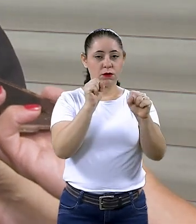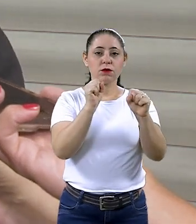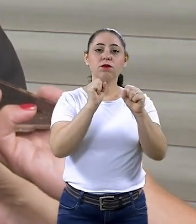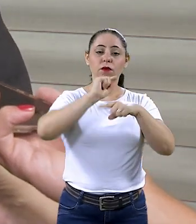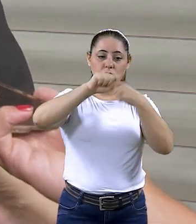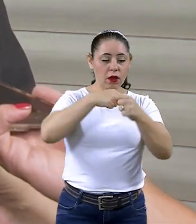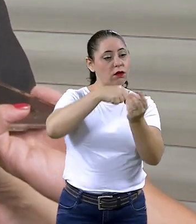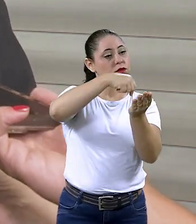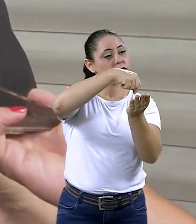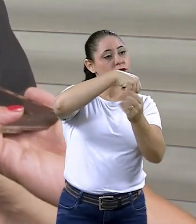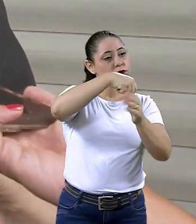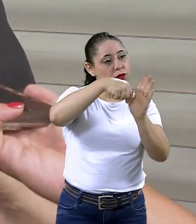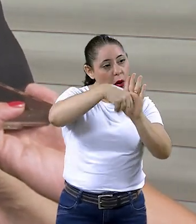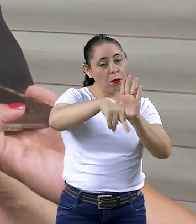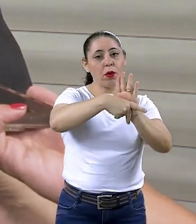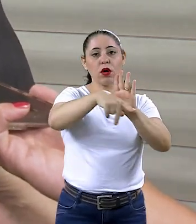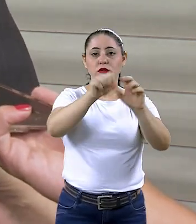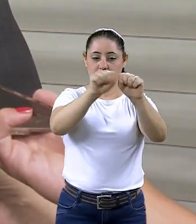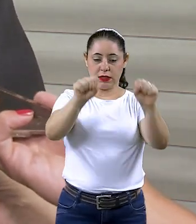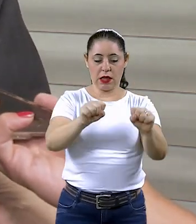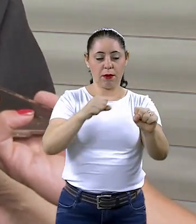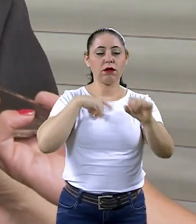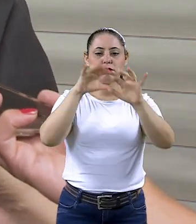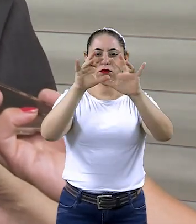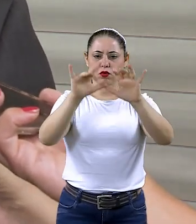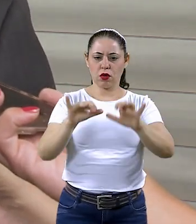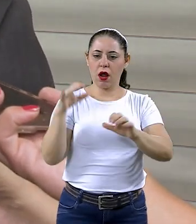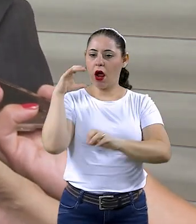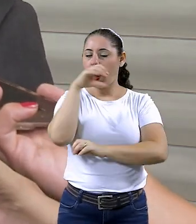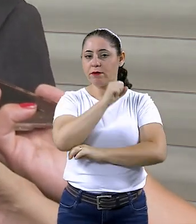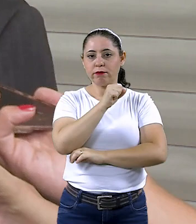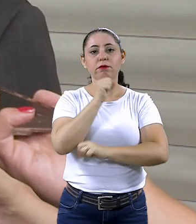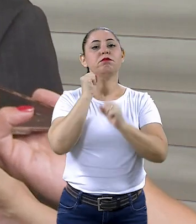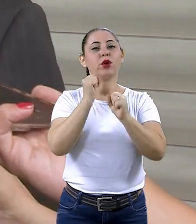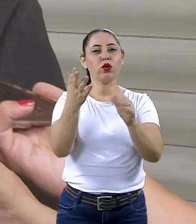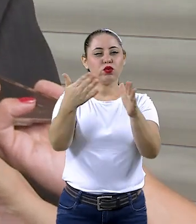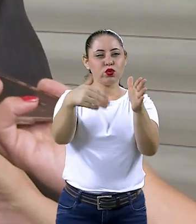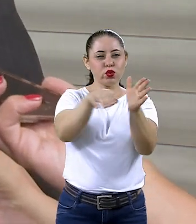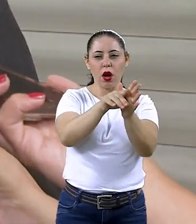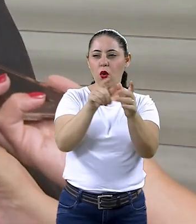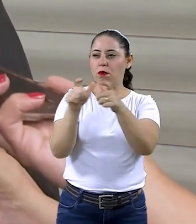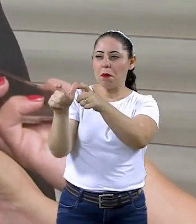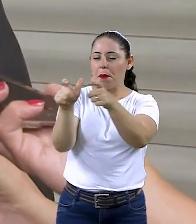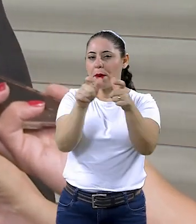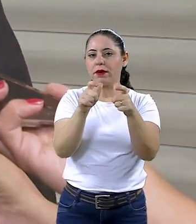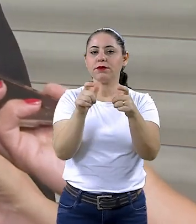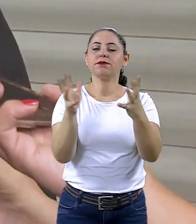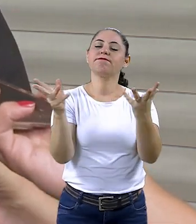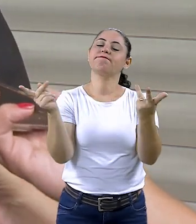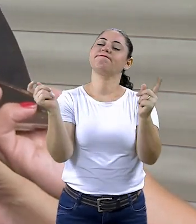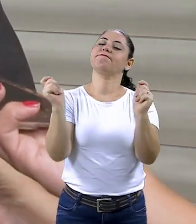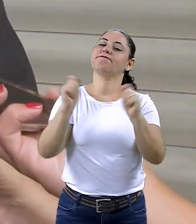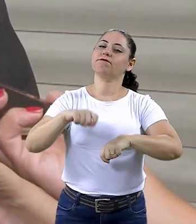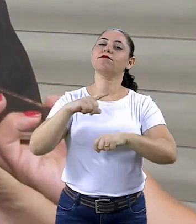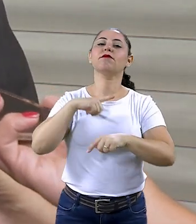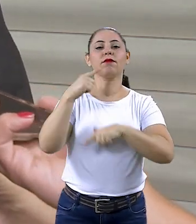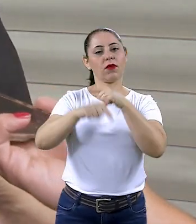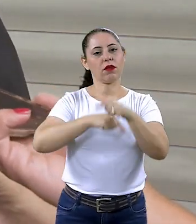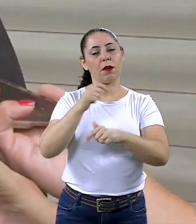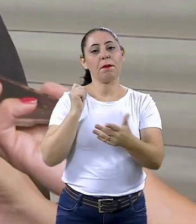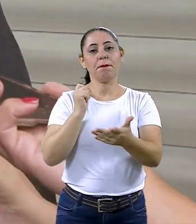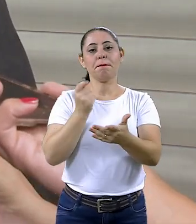acompanhadas imediatamente após a indicação. Estarão no sistema com mais agilidade, com mais